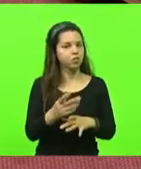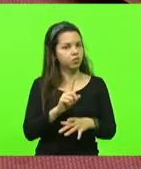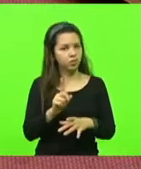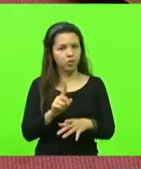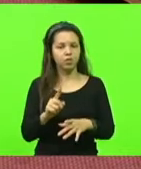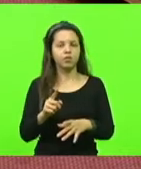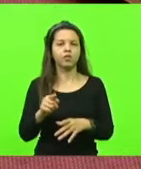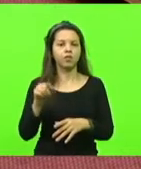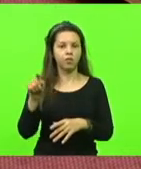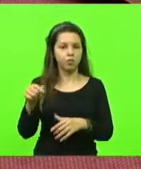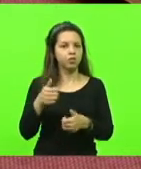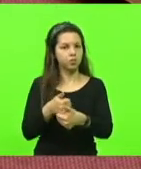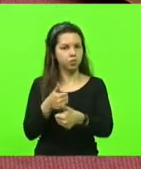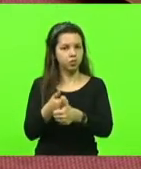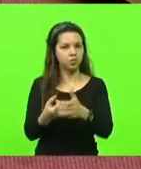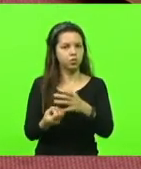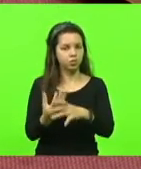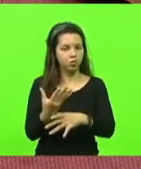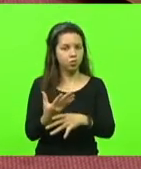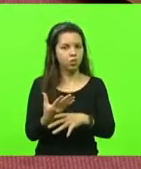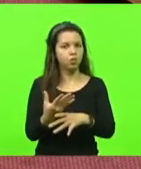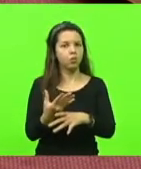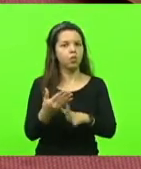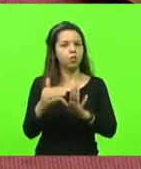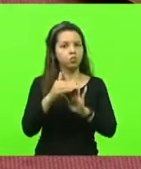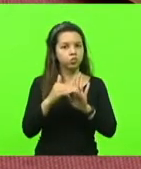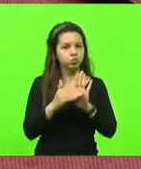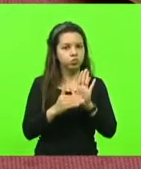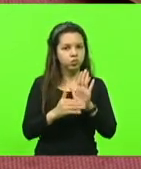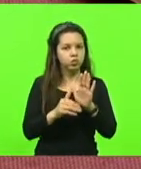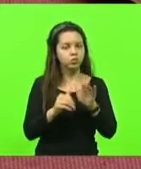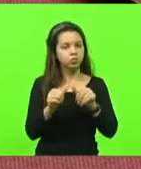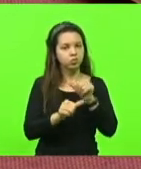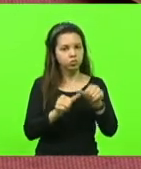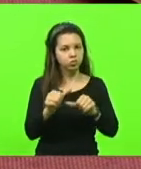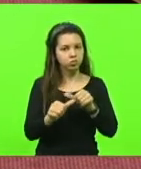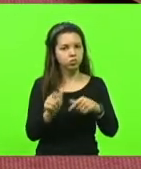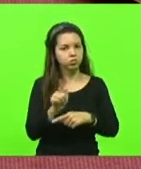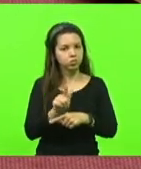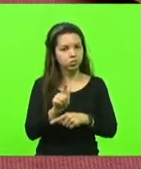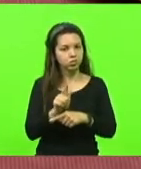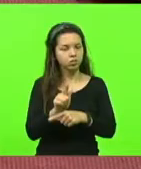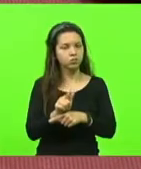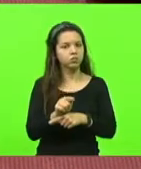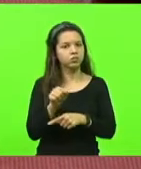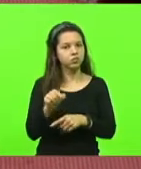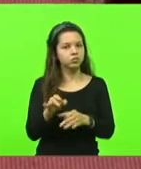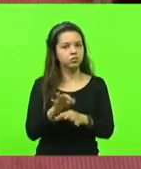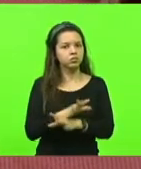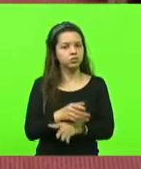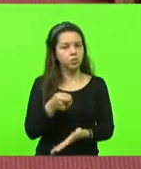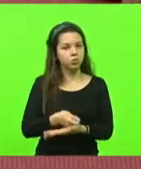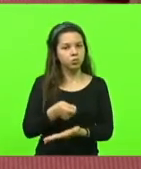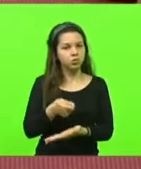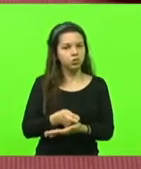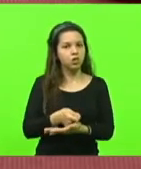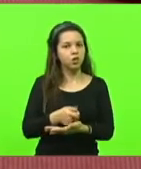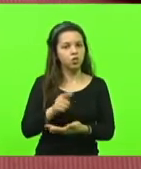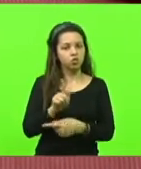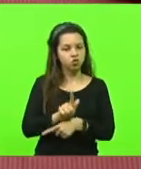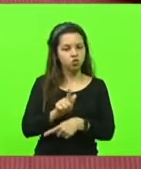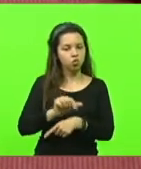criou um termo de ajustamento de gestão que, na prática, acaba com a punição ao mau gestor público.